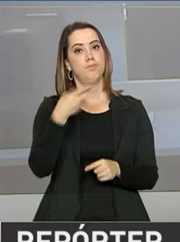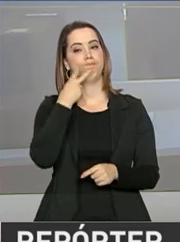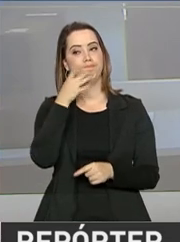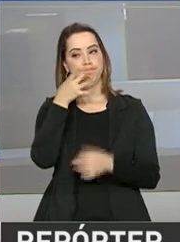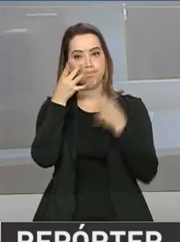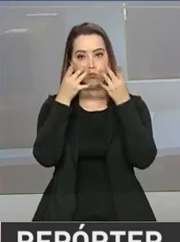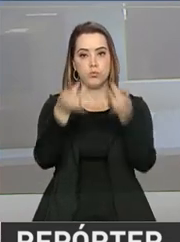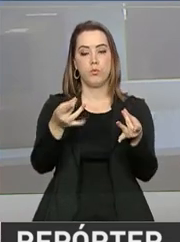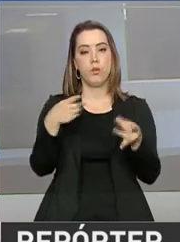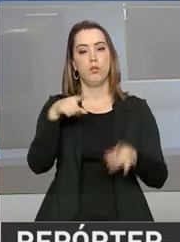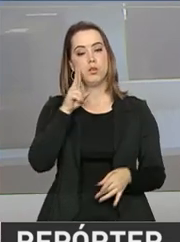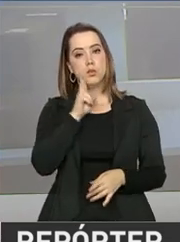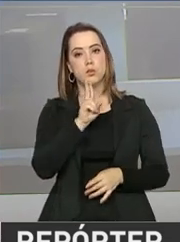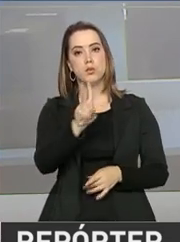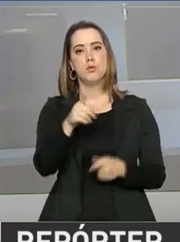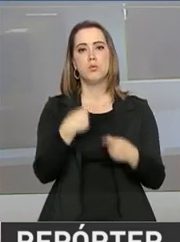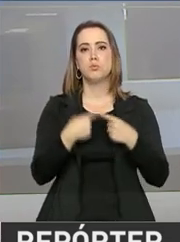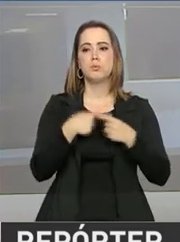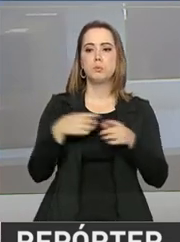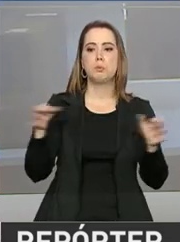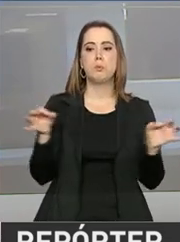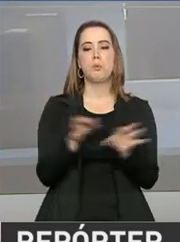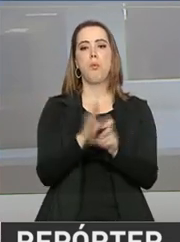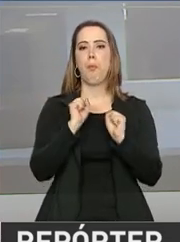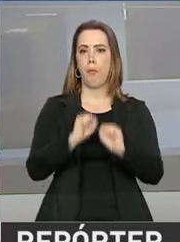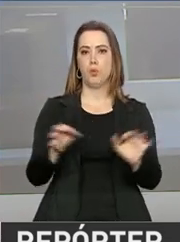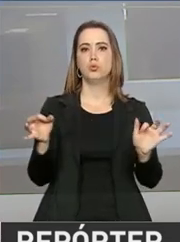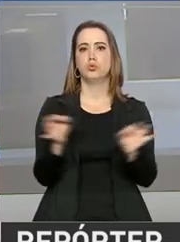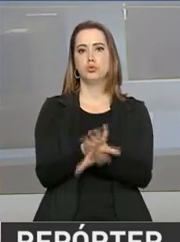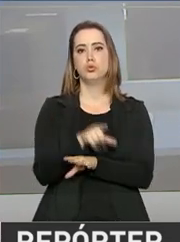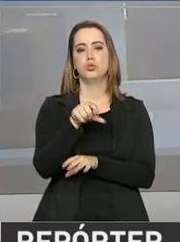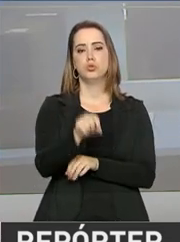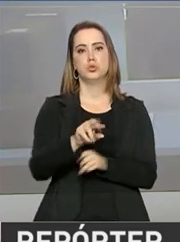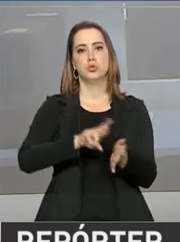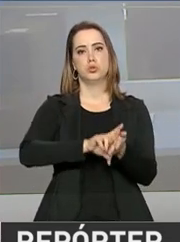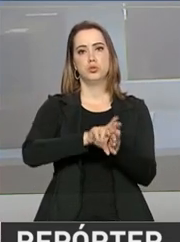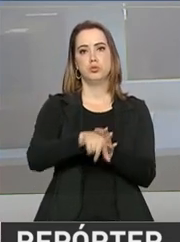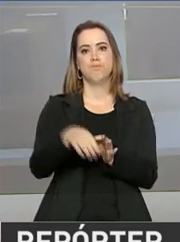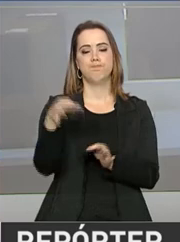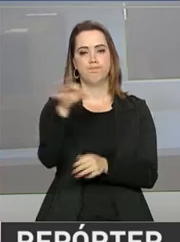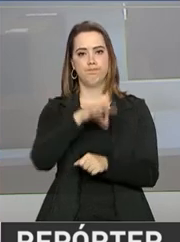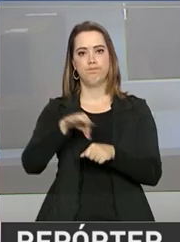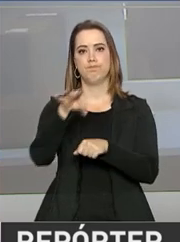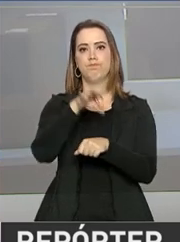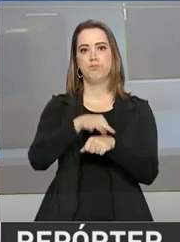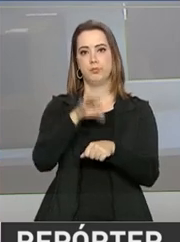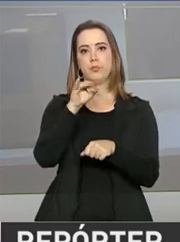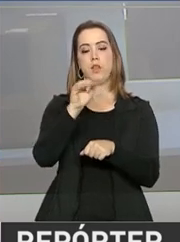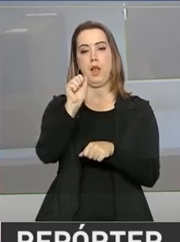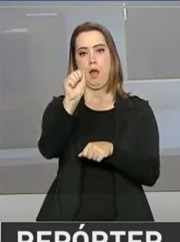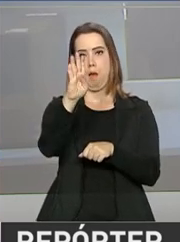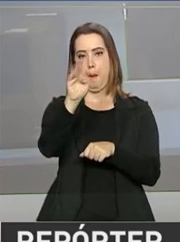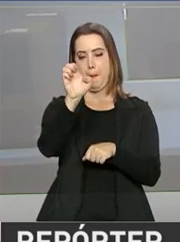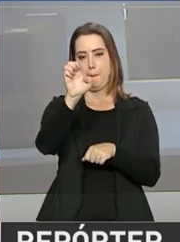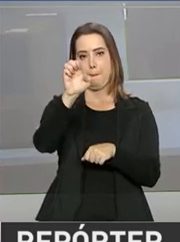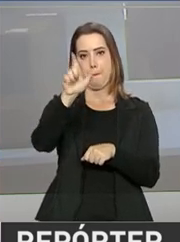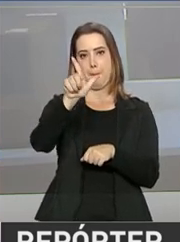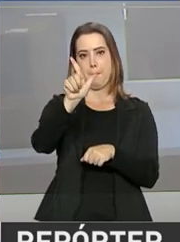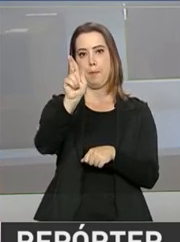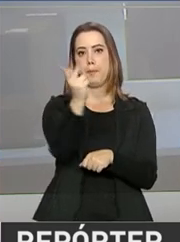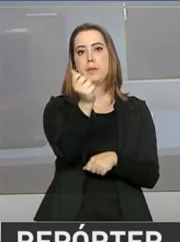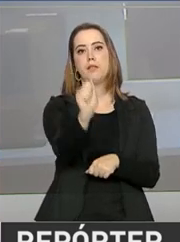insetos. Os motivos seriam a mudança climática e o uso incorreto de pesticidas. Este é um dos temas que serão debatidos na